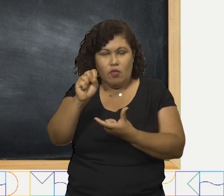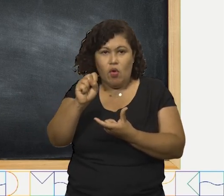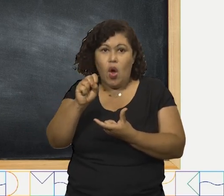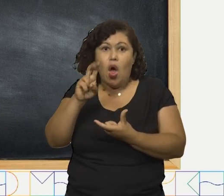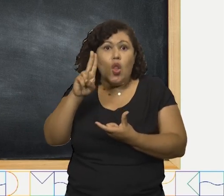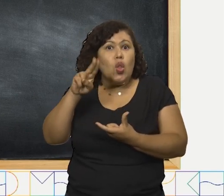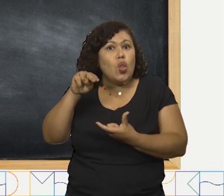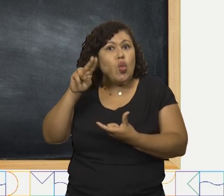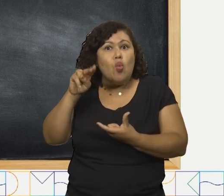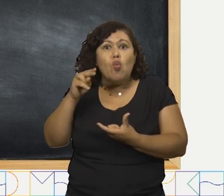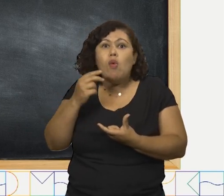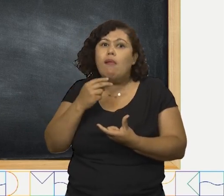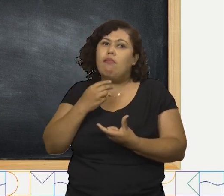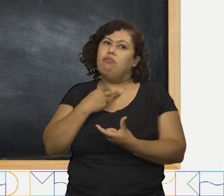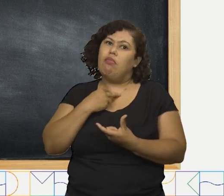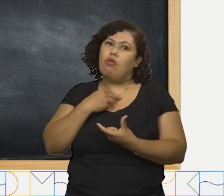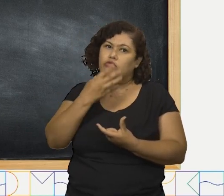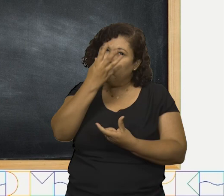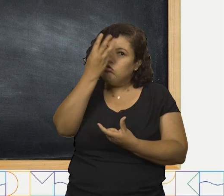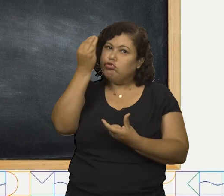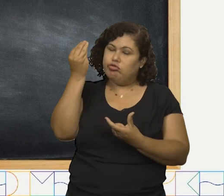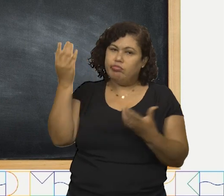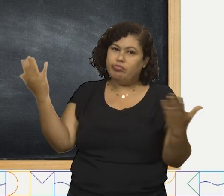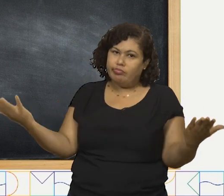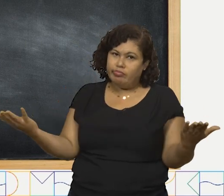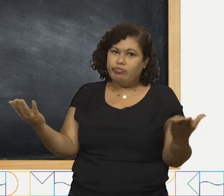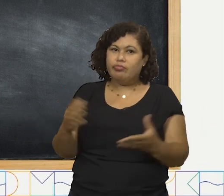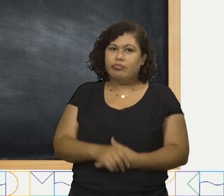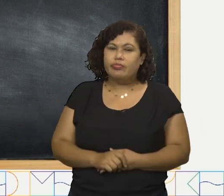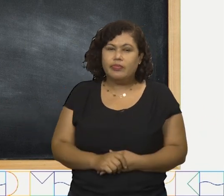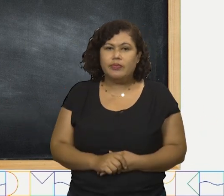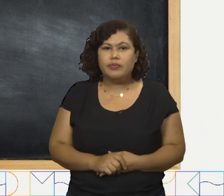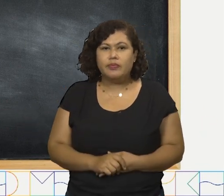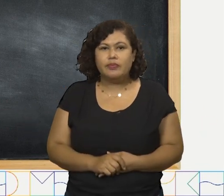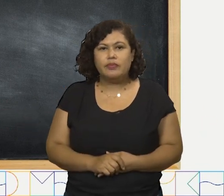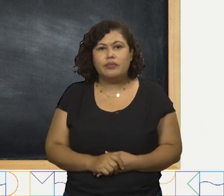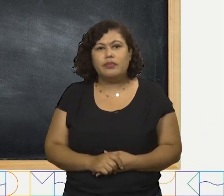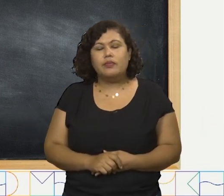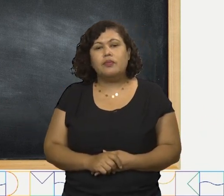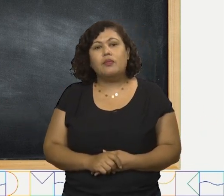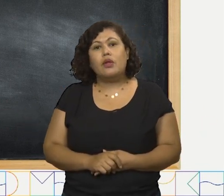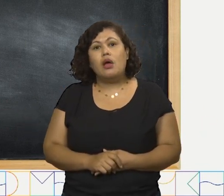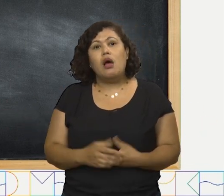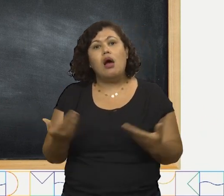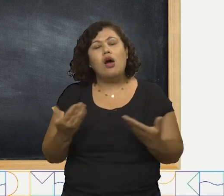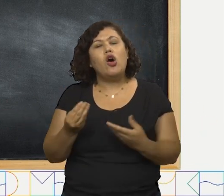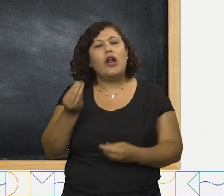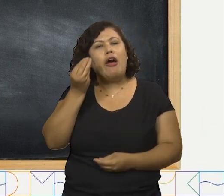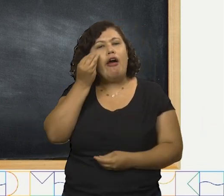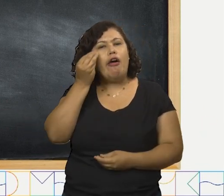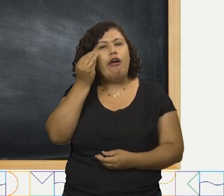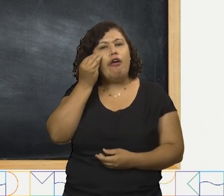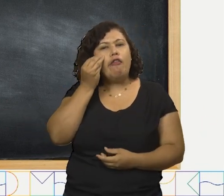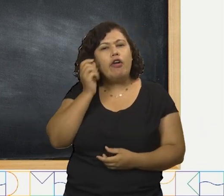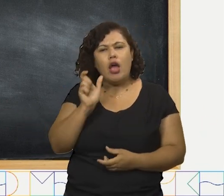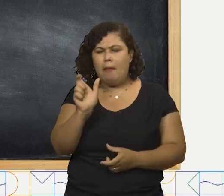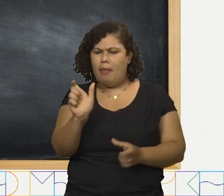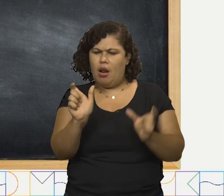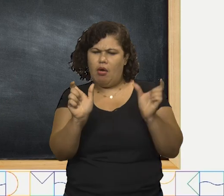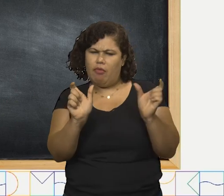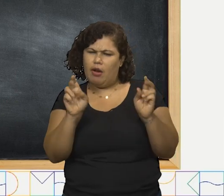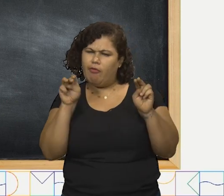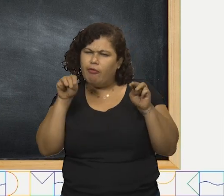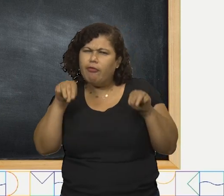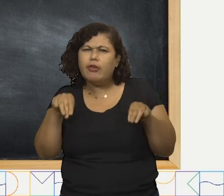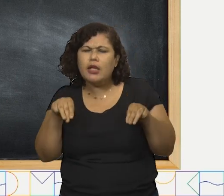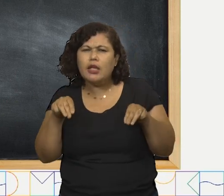esquecerá disso. Vamos analisar agora as terminações destas palavras de uma